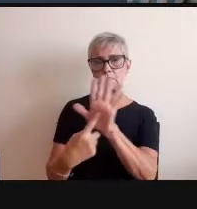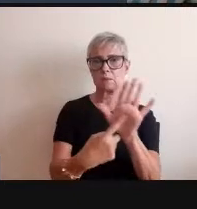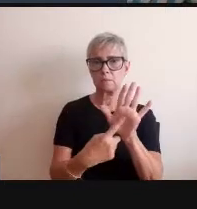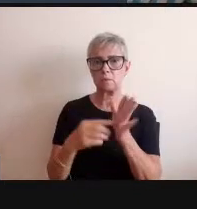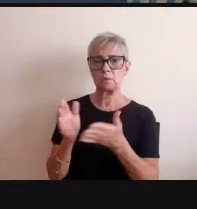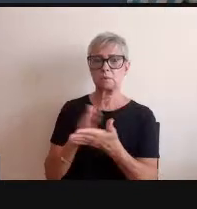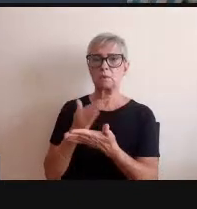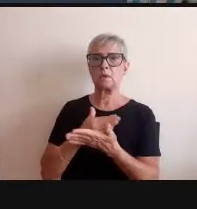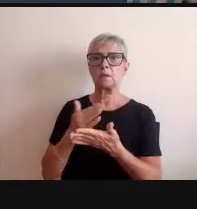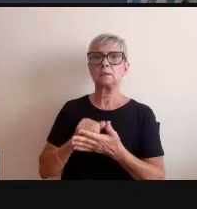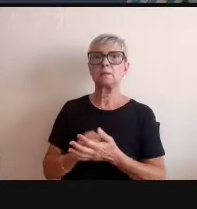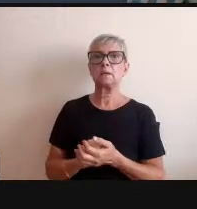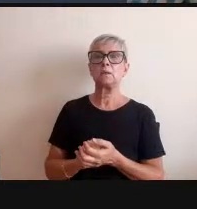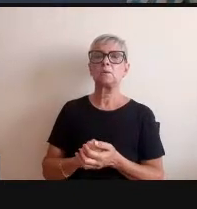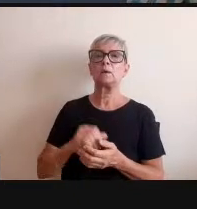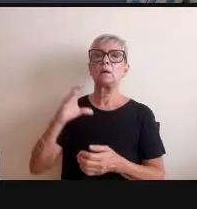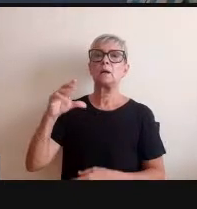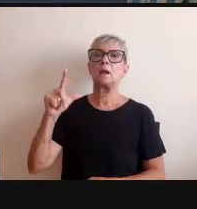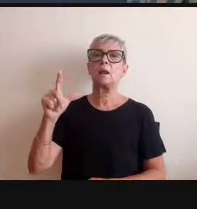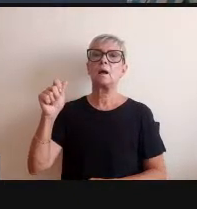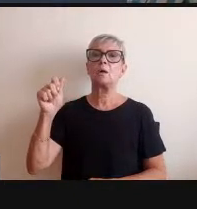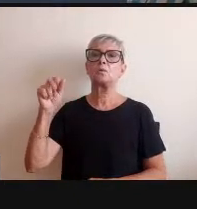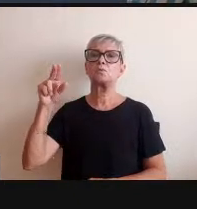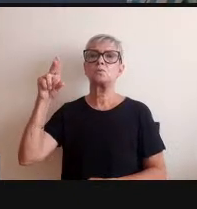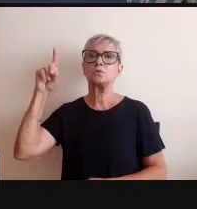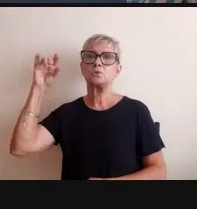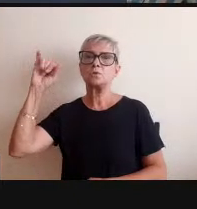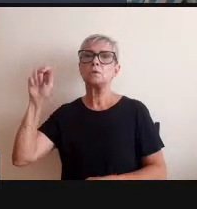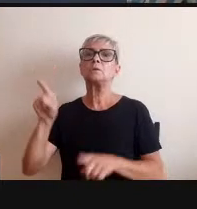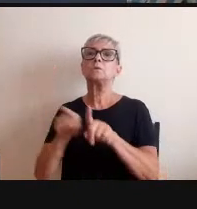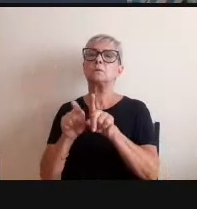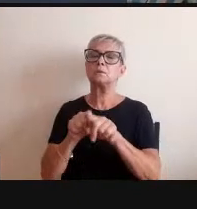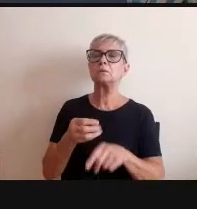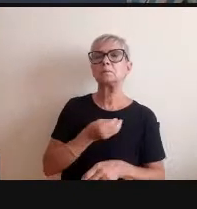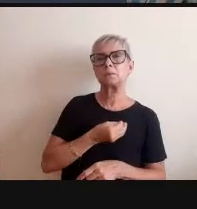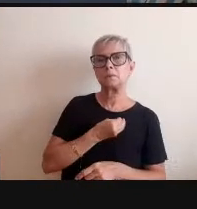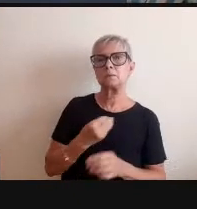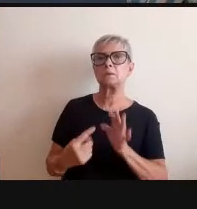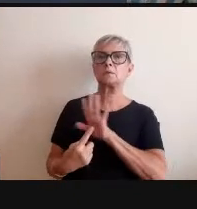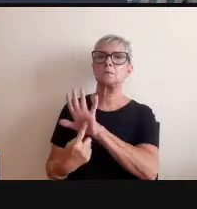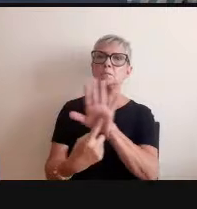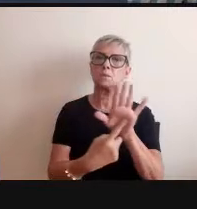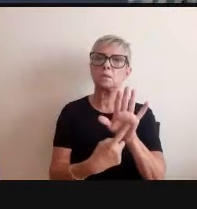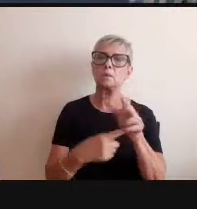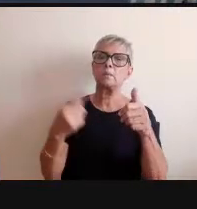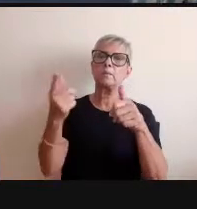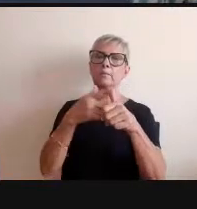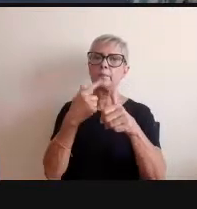a Cláudia Andujar ela participa dessa exposição essa primeira do